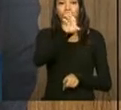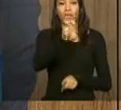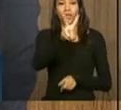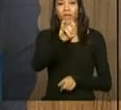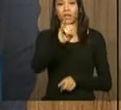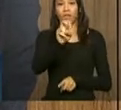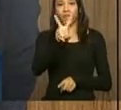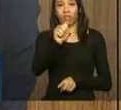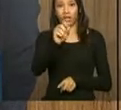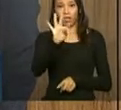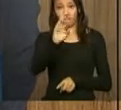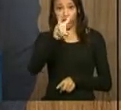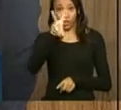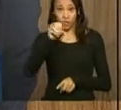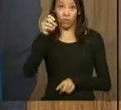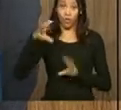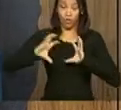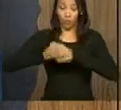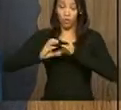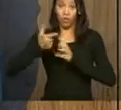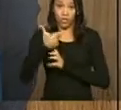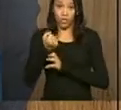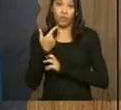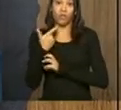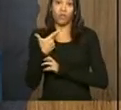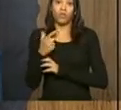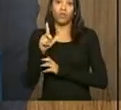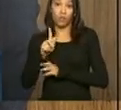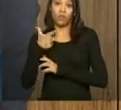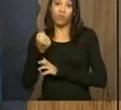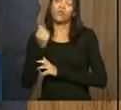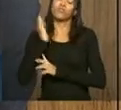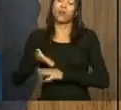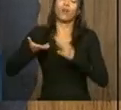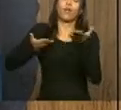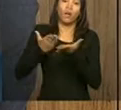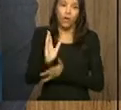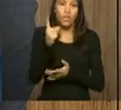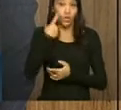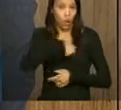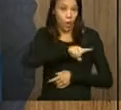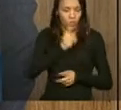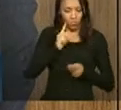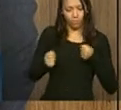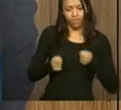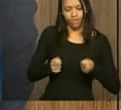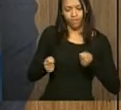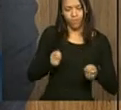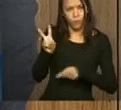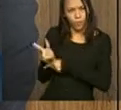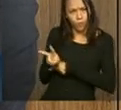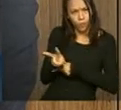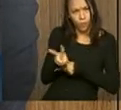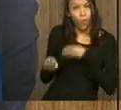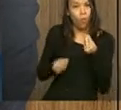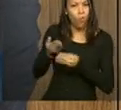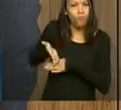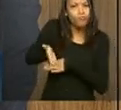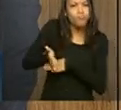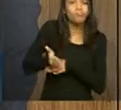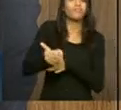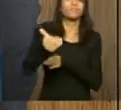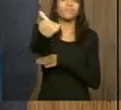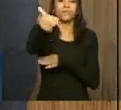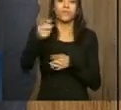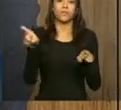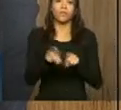de recomendações, a gente está numa fase de implementação e acompanhamento e na parte de Shadow Bank,